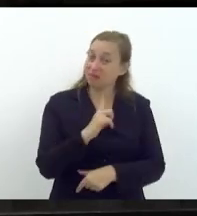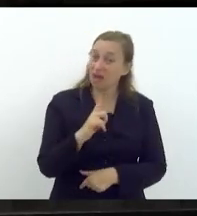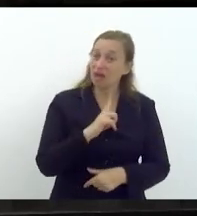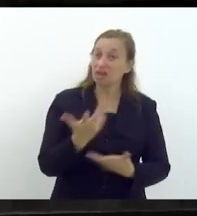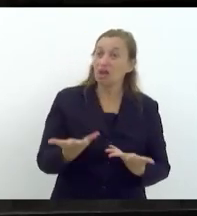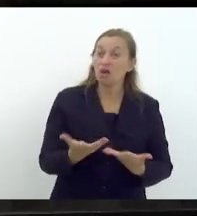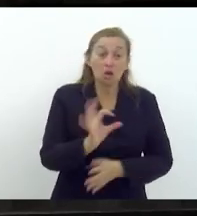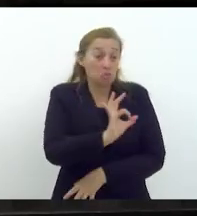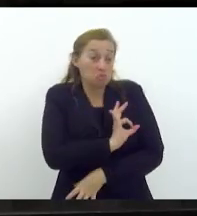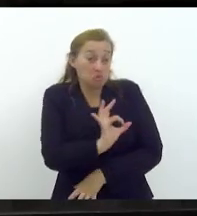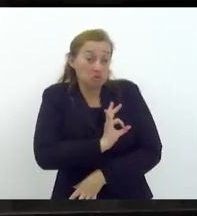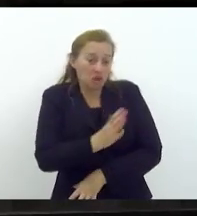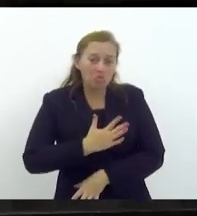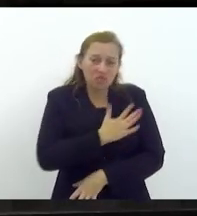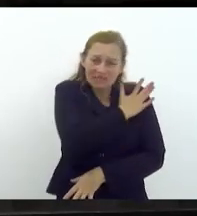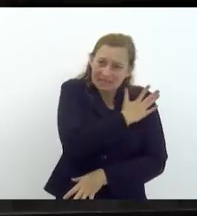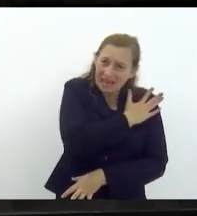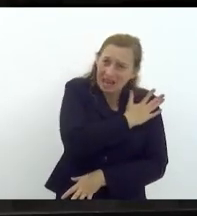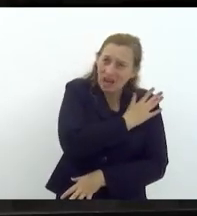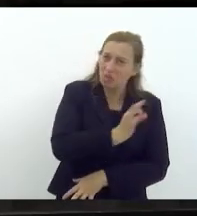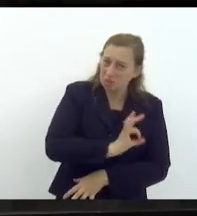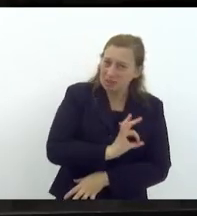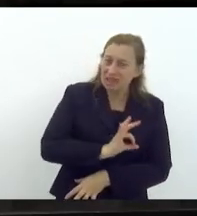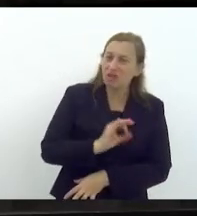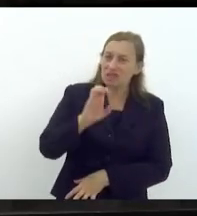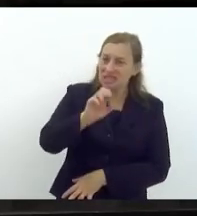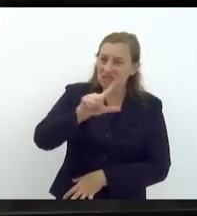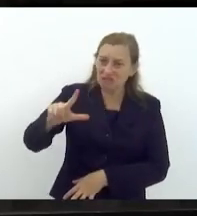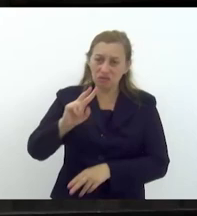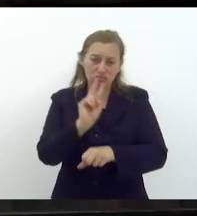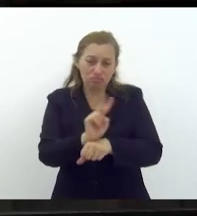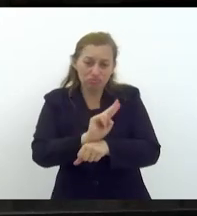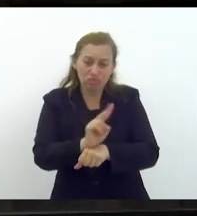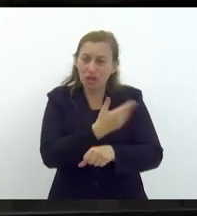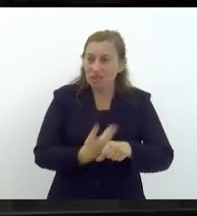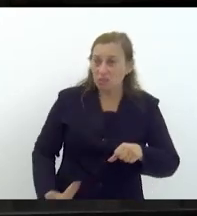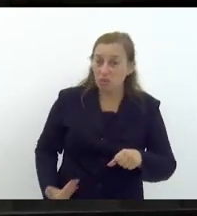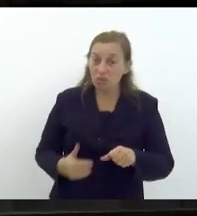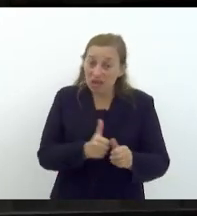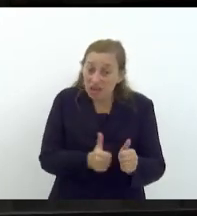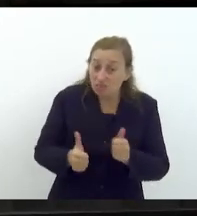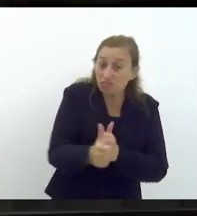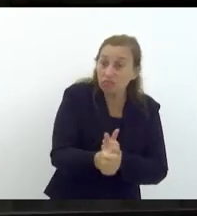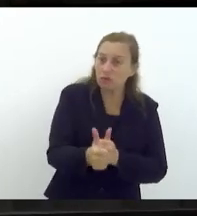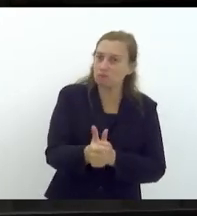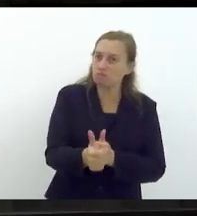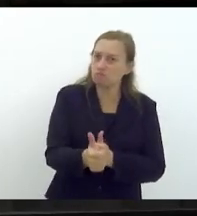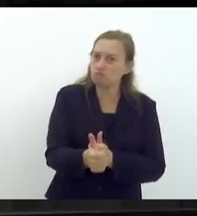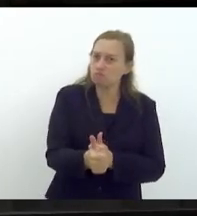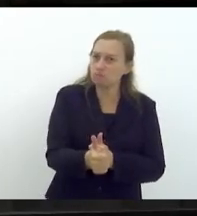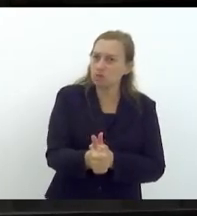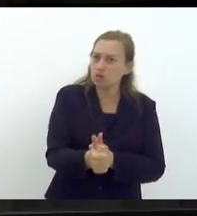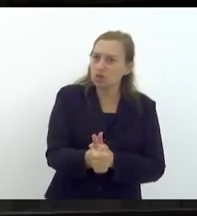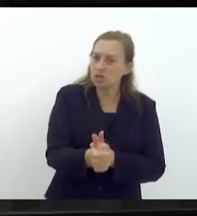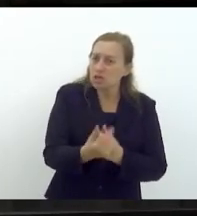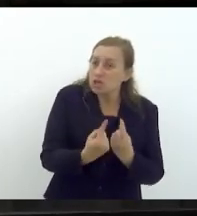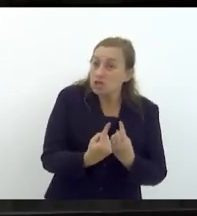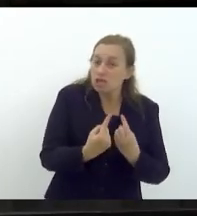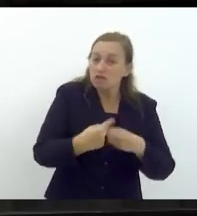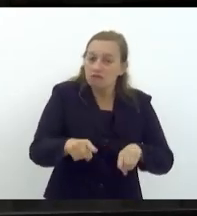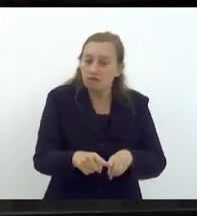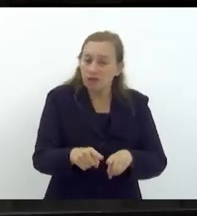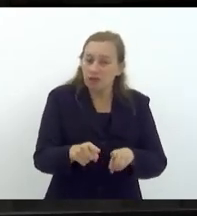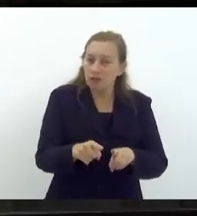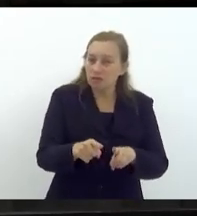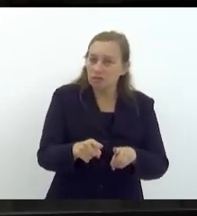E o policial militar, o policial civil, agente de segurança pública é aquele da ponta que enfrenta o problema